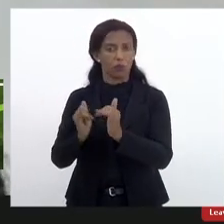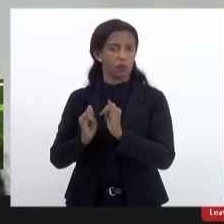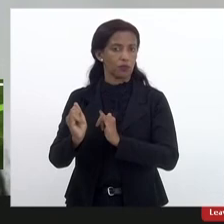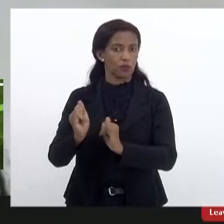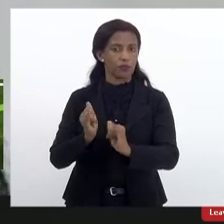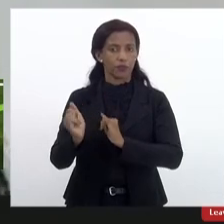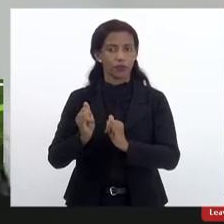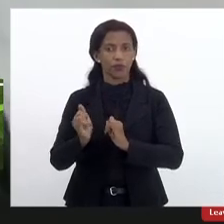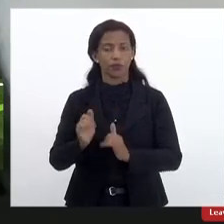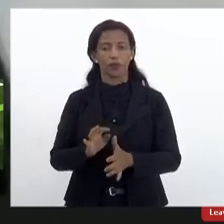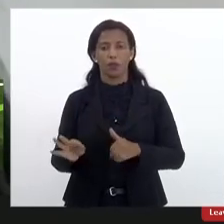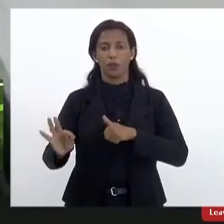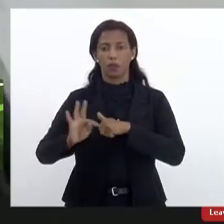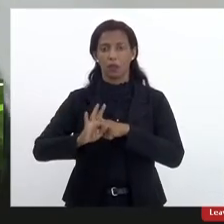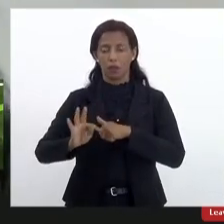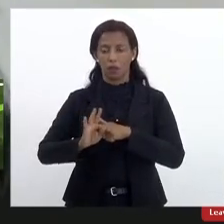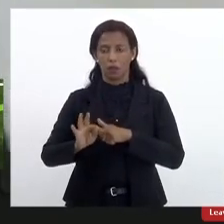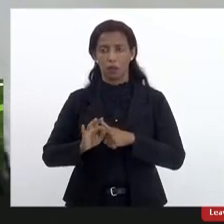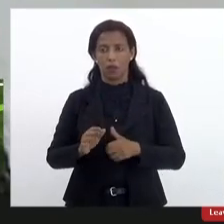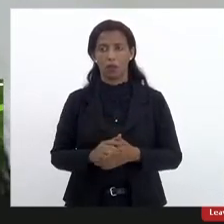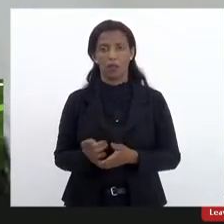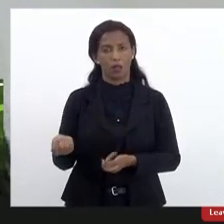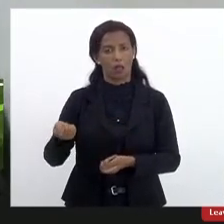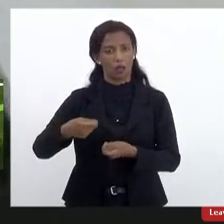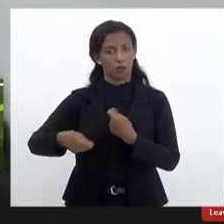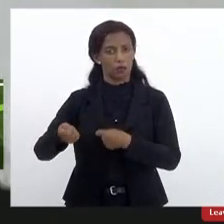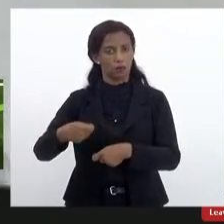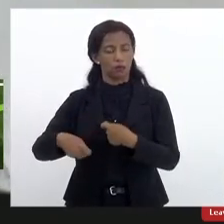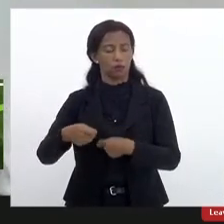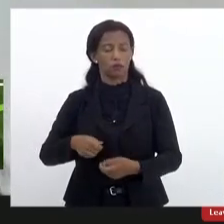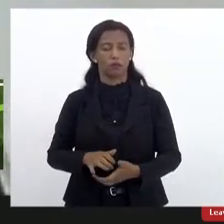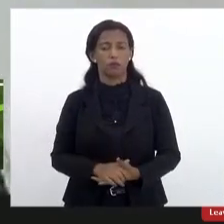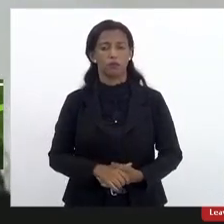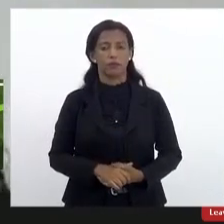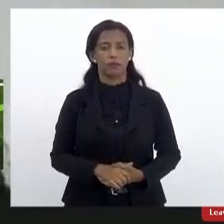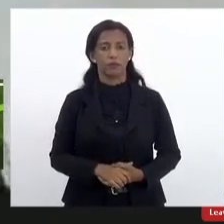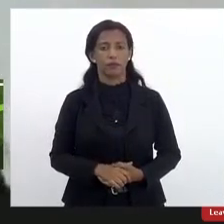técnico administrativas